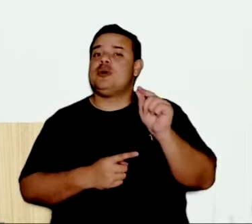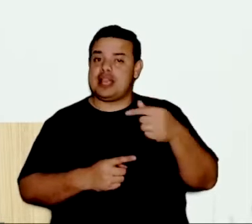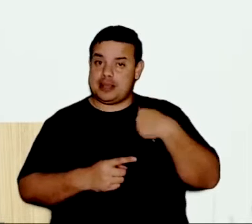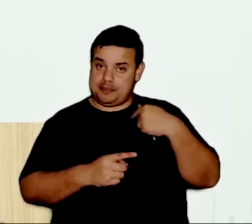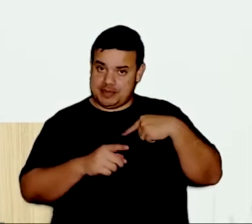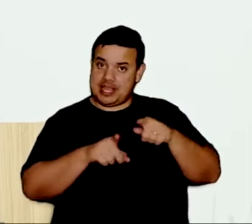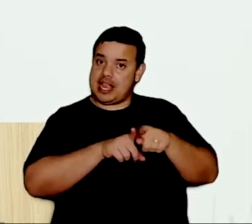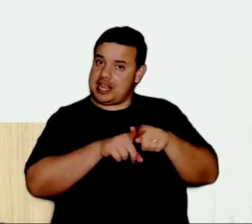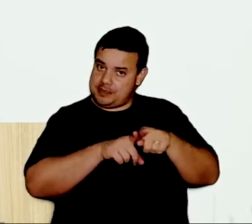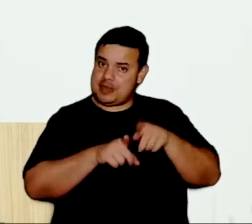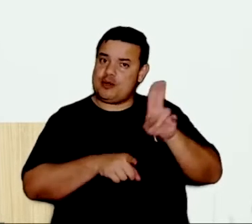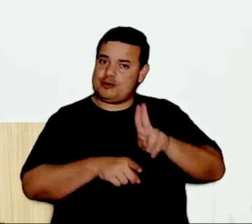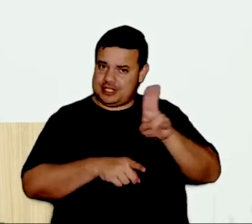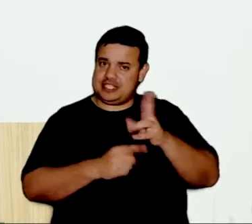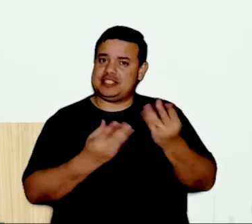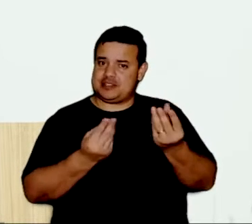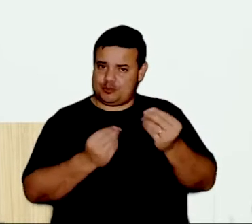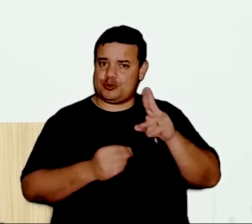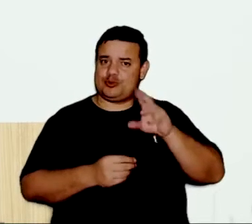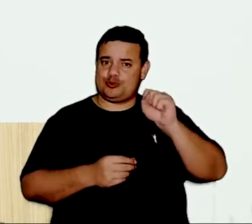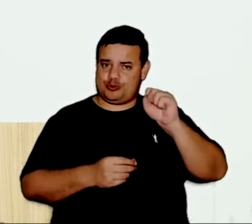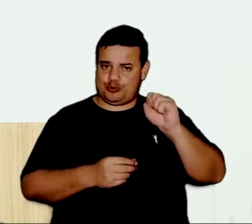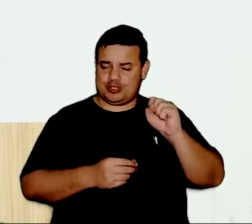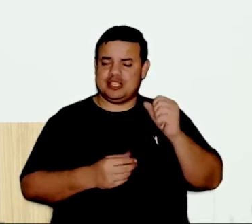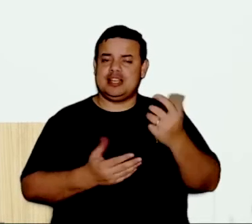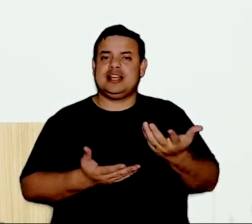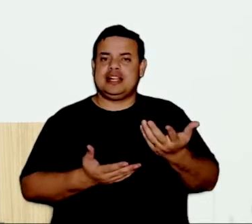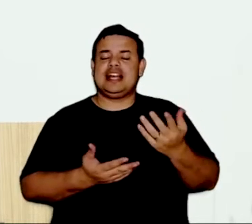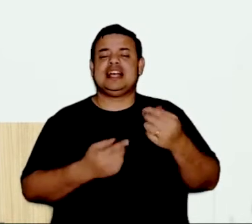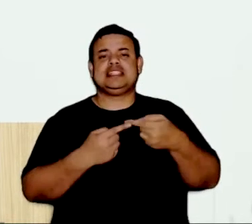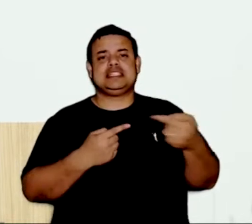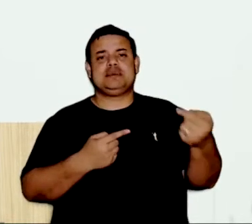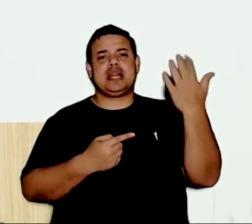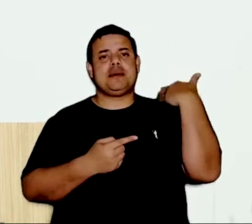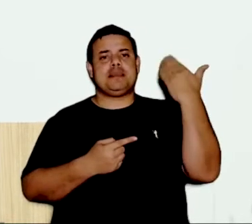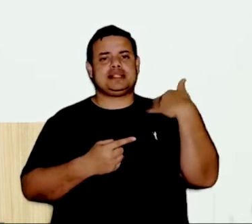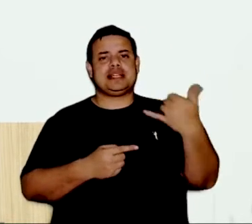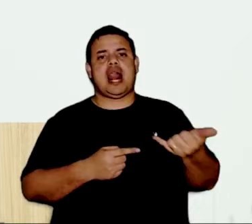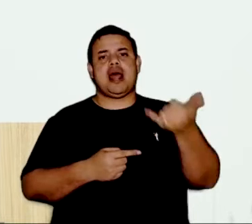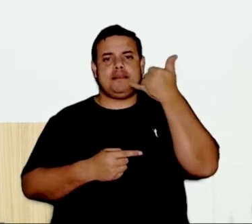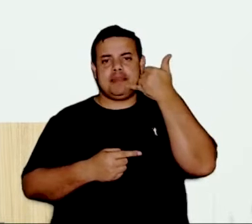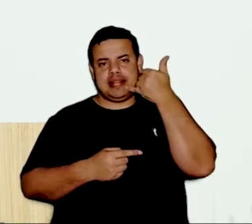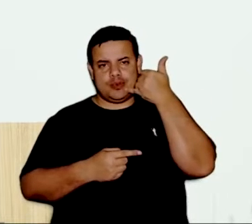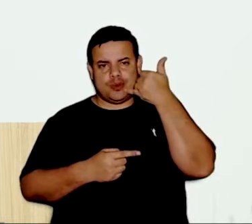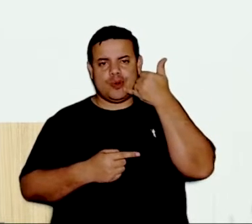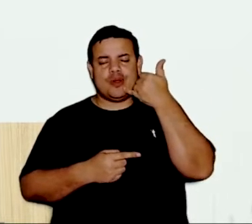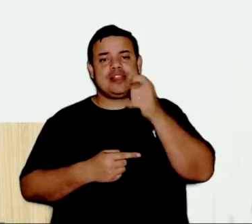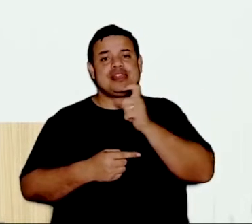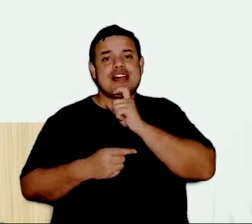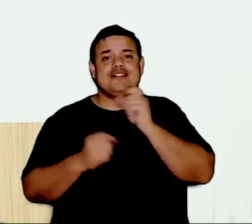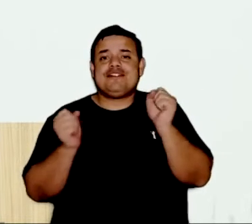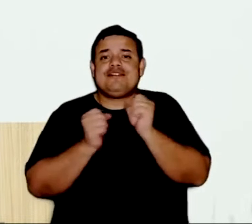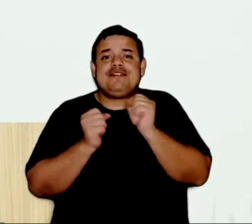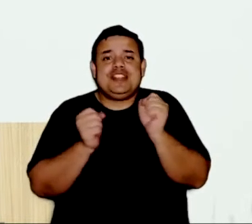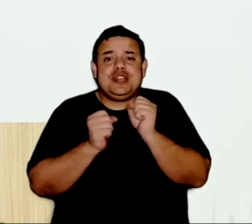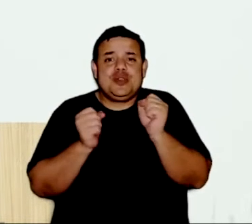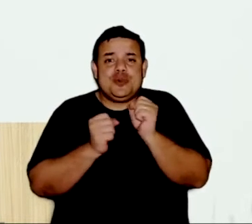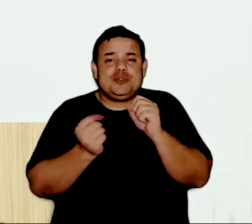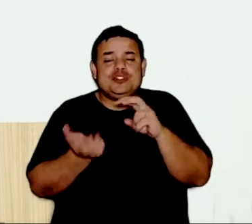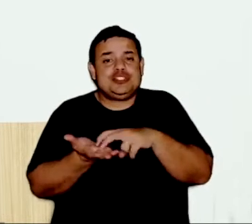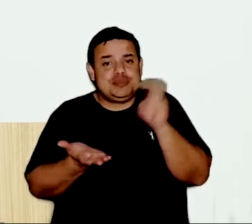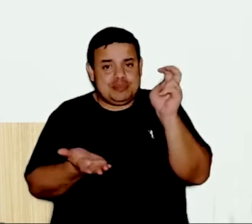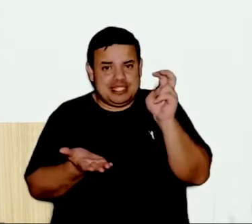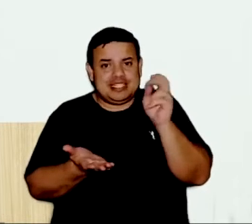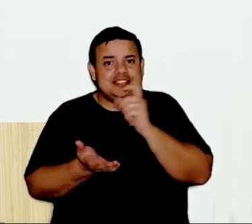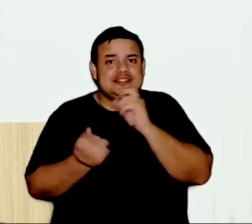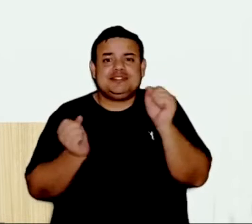sistema SUS. E acho que semana passada ela me ligou, e estava meio frio, meio não, estava bem frio de manhã, e ela falou que tinha vários